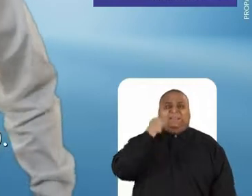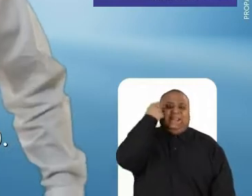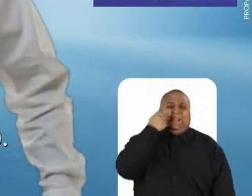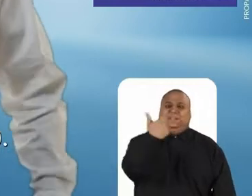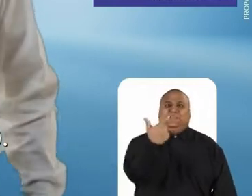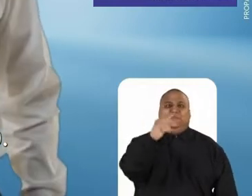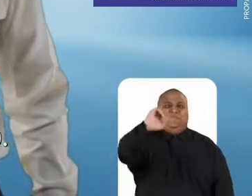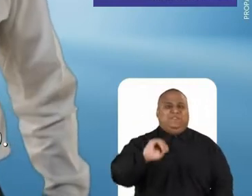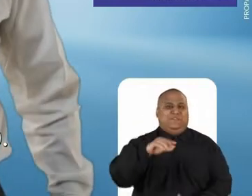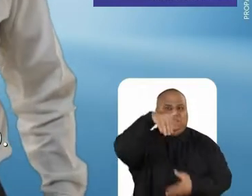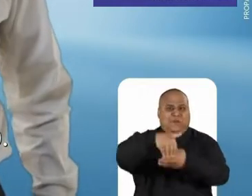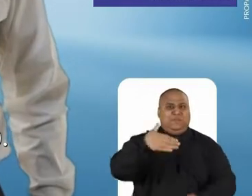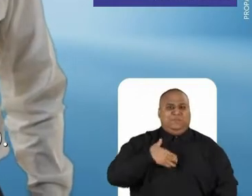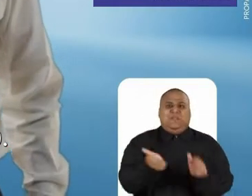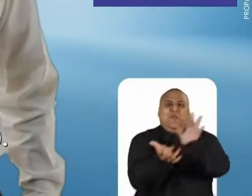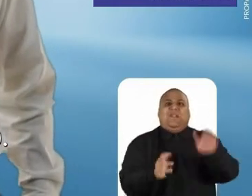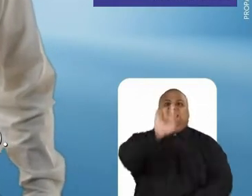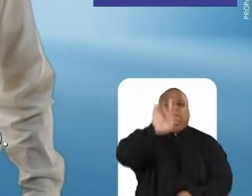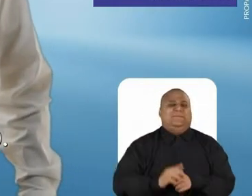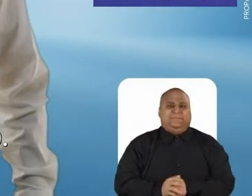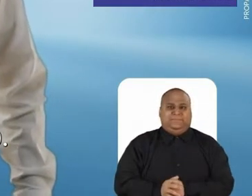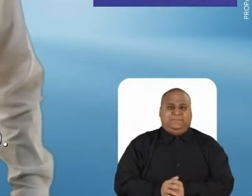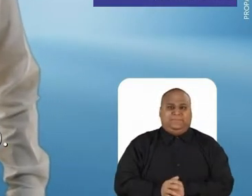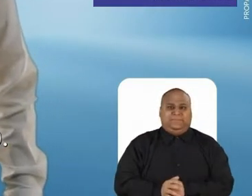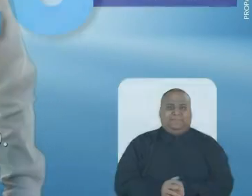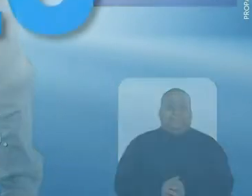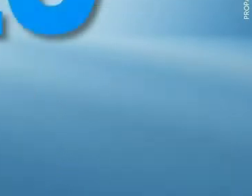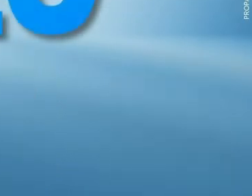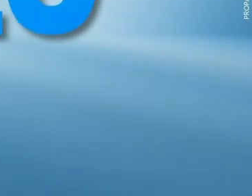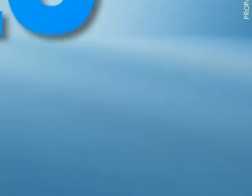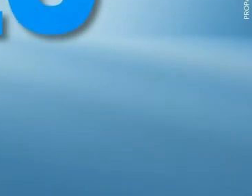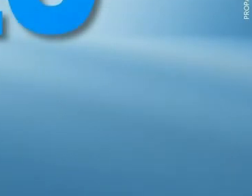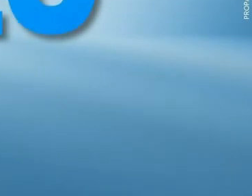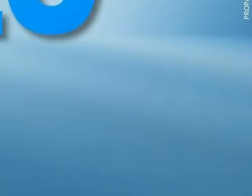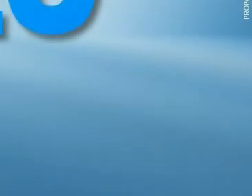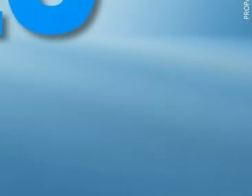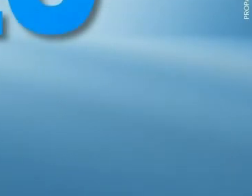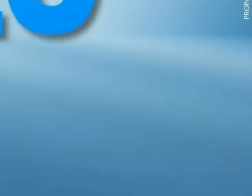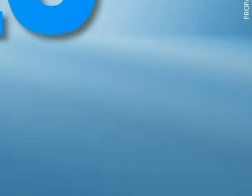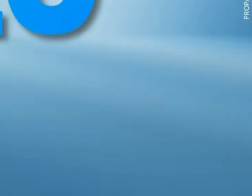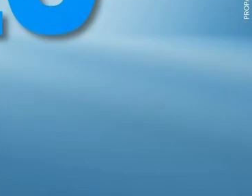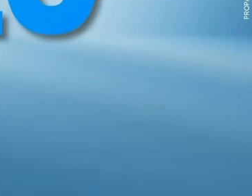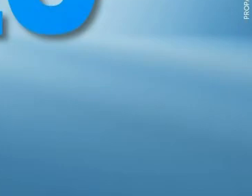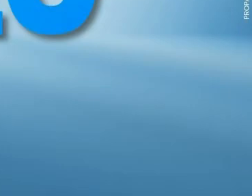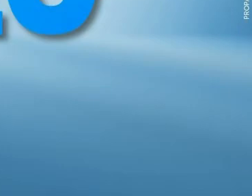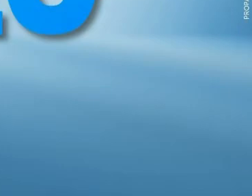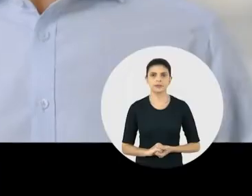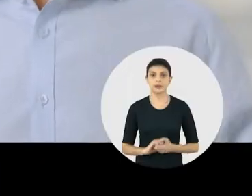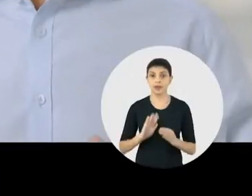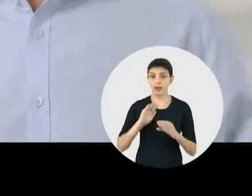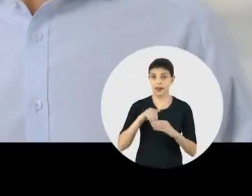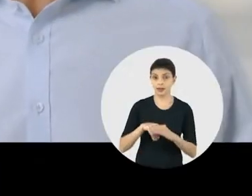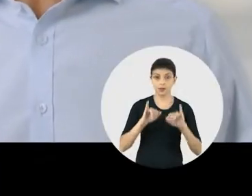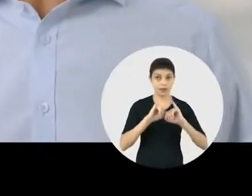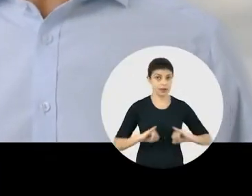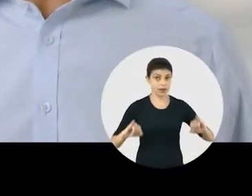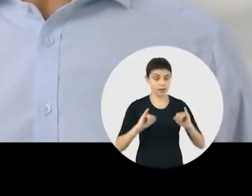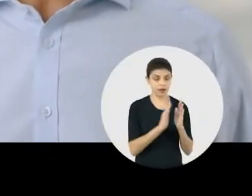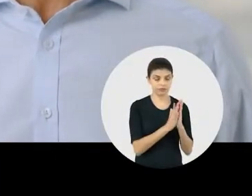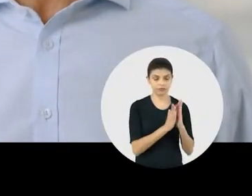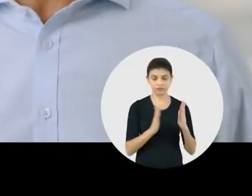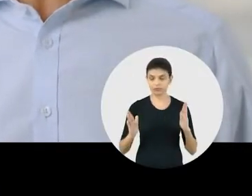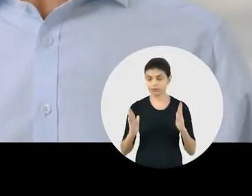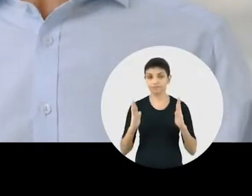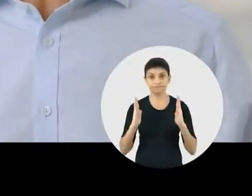Daciolo, seu senador 120, glória a Deus. Vote PDT, vote 12. Estamos na reta final de